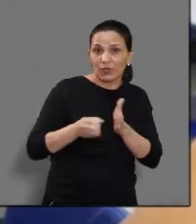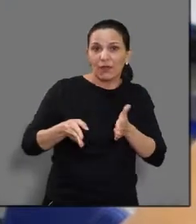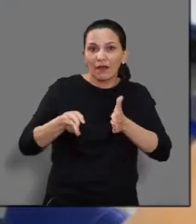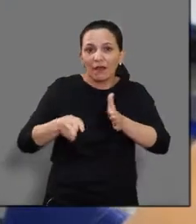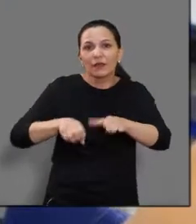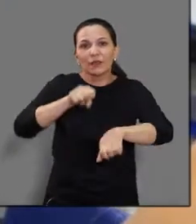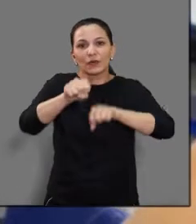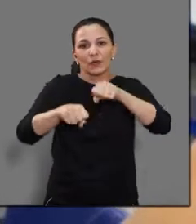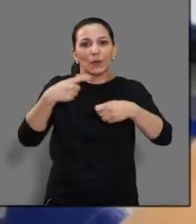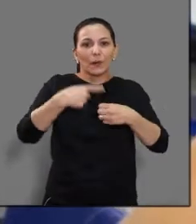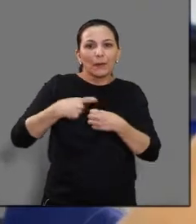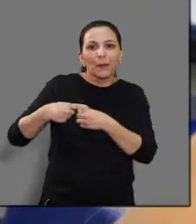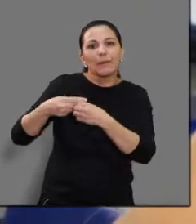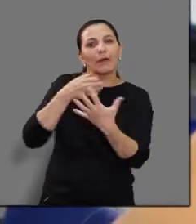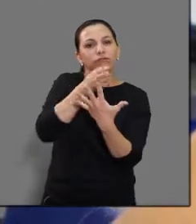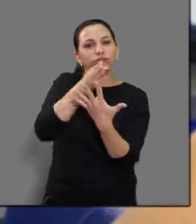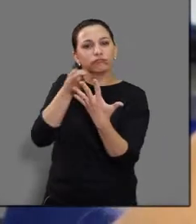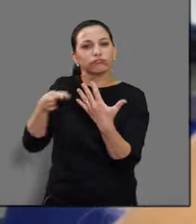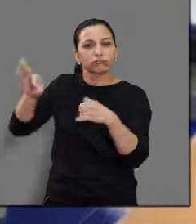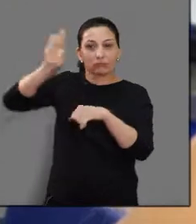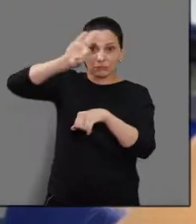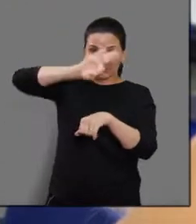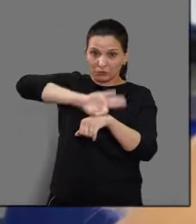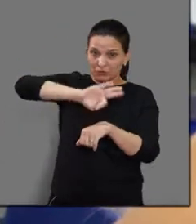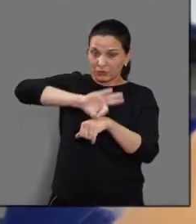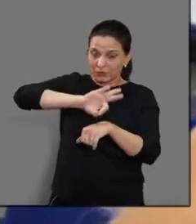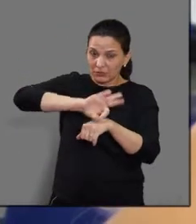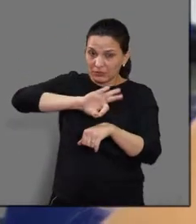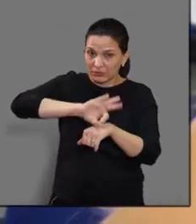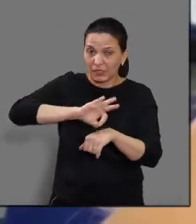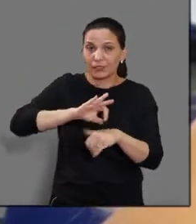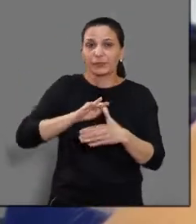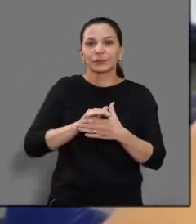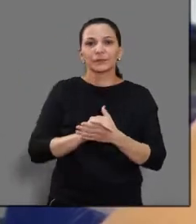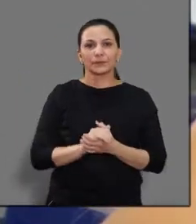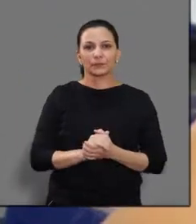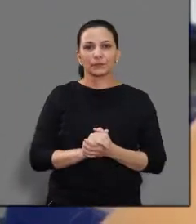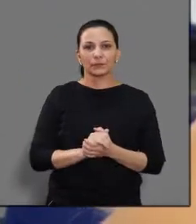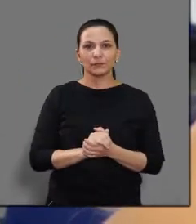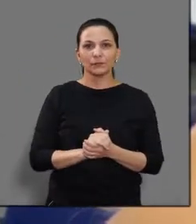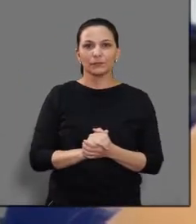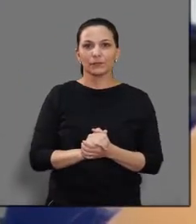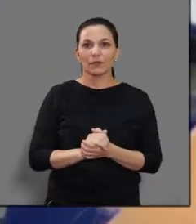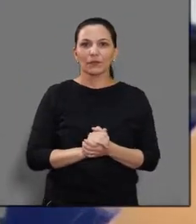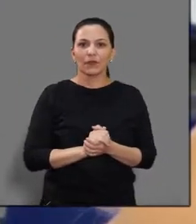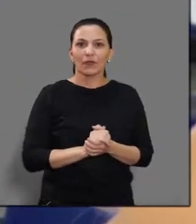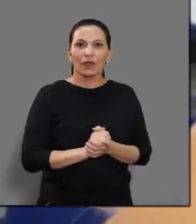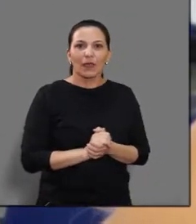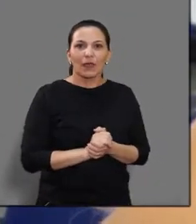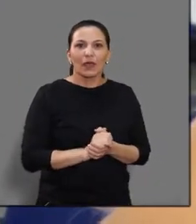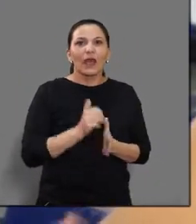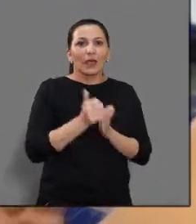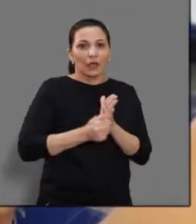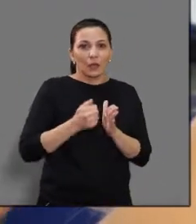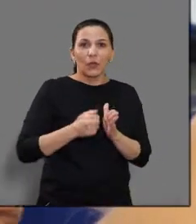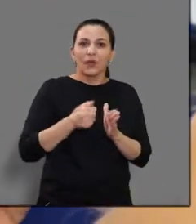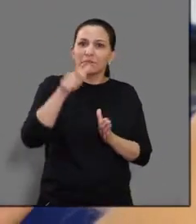principalmente na nossa cidade, que precisa ir para curso, então, que nem no meu caso, treino, sem sabe de esporte, não tem, sabe,